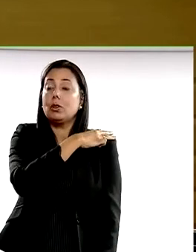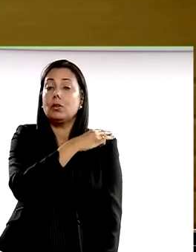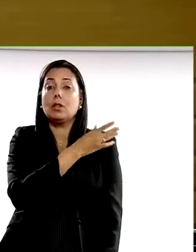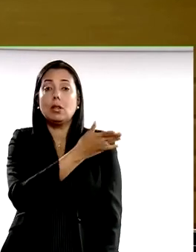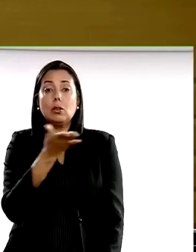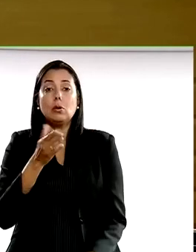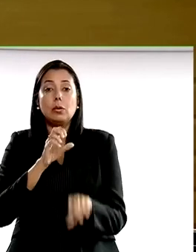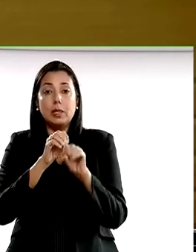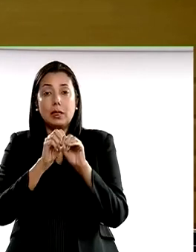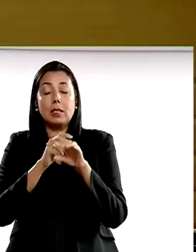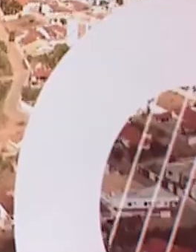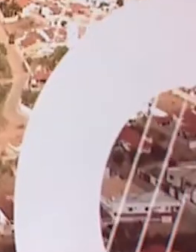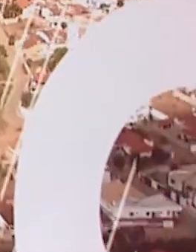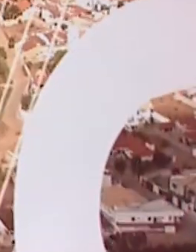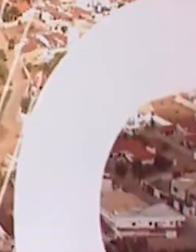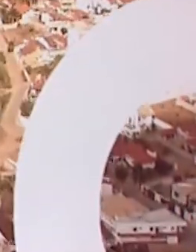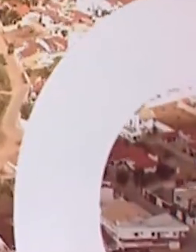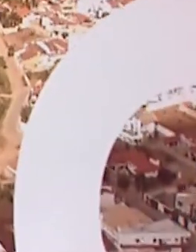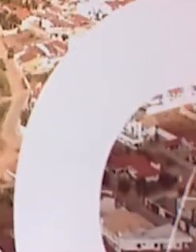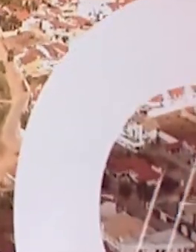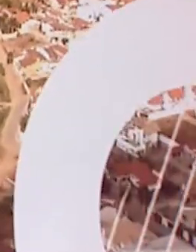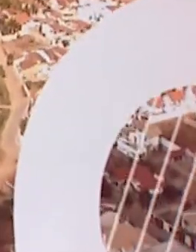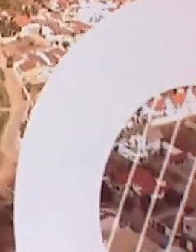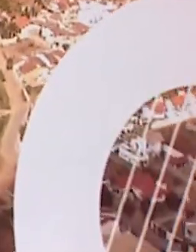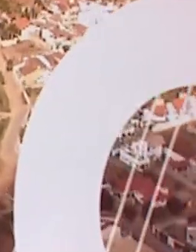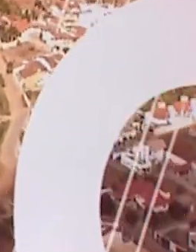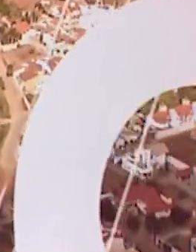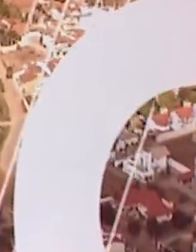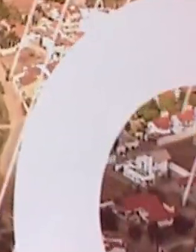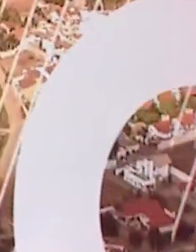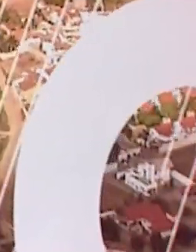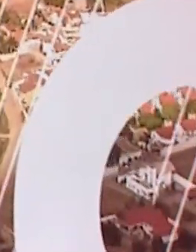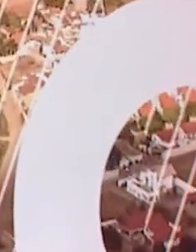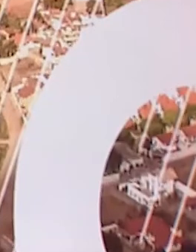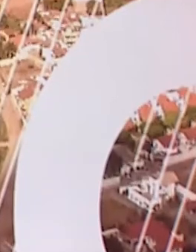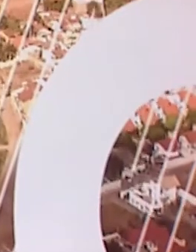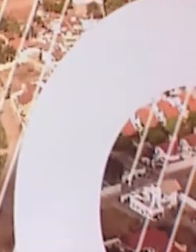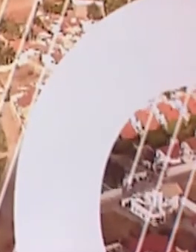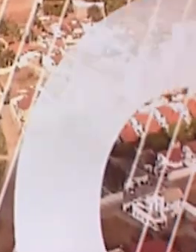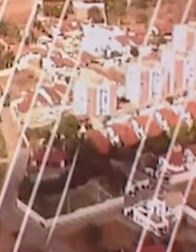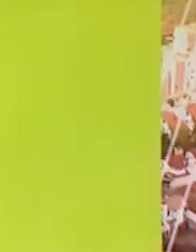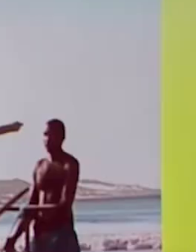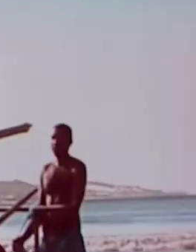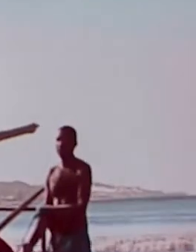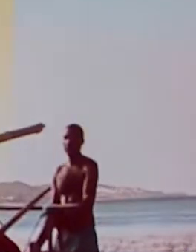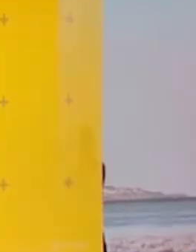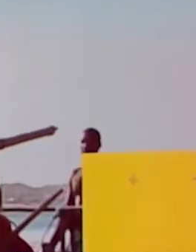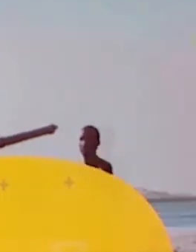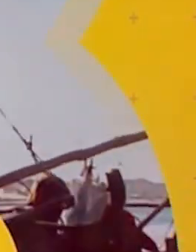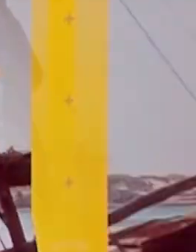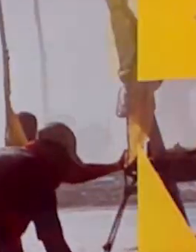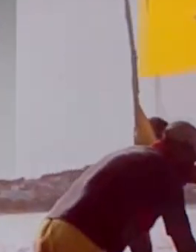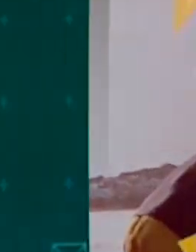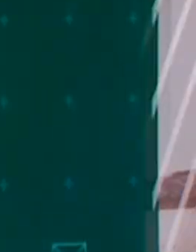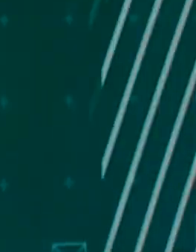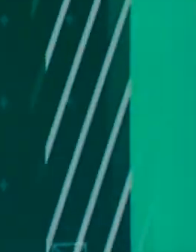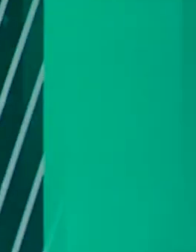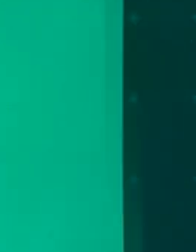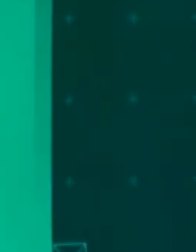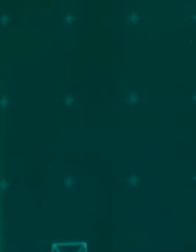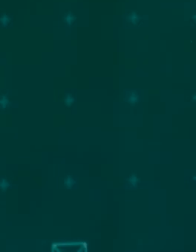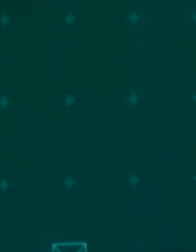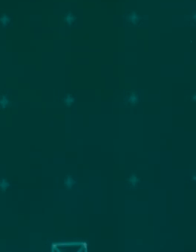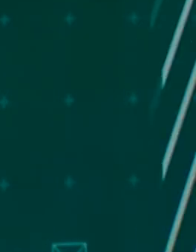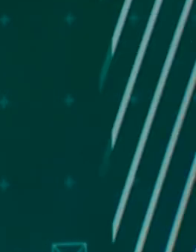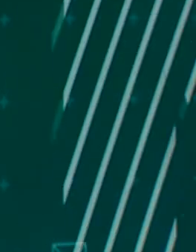é a educação pública. A economia brasileira cresceu na passagem de janeiro para fevereiro. O dado é do Banco